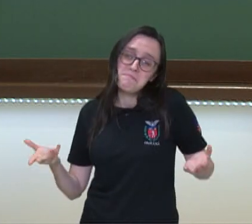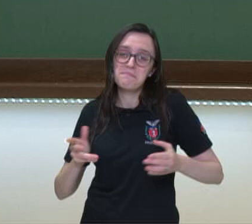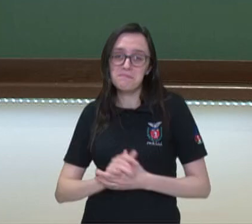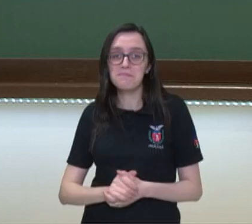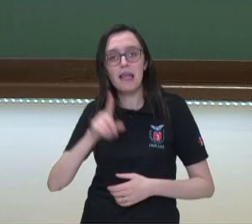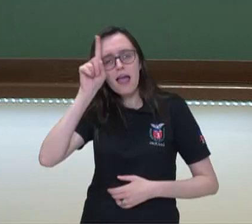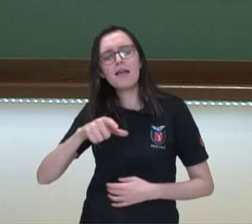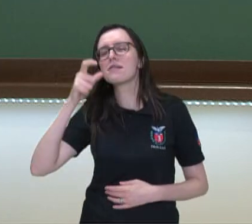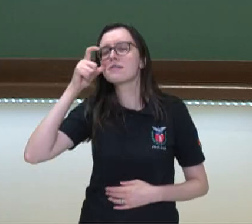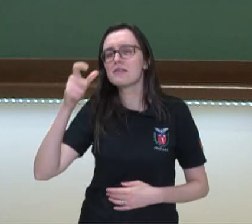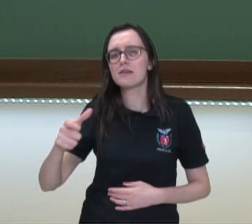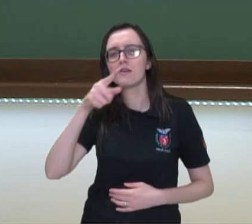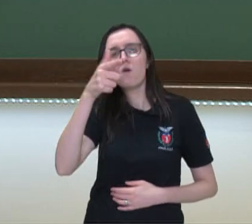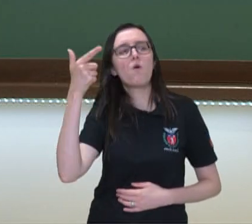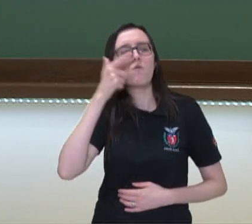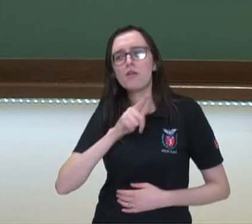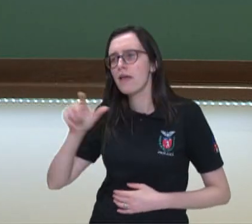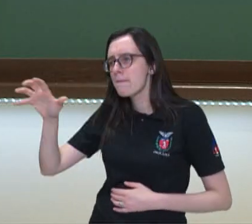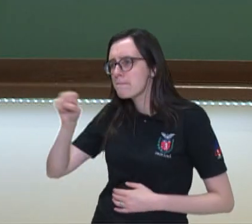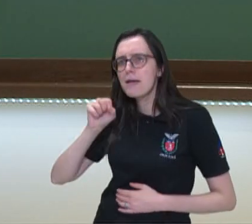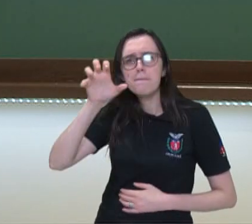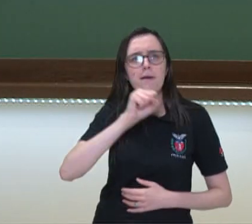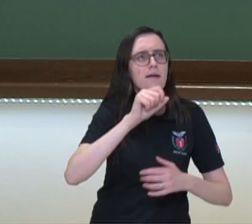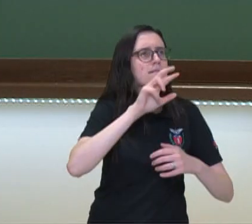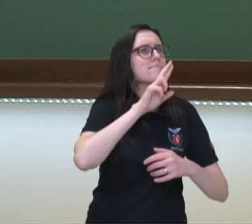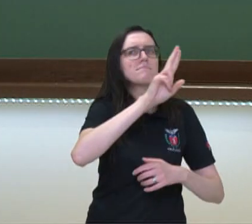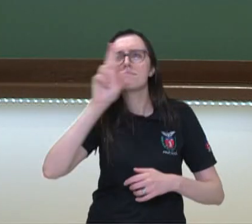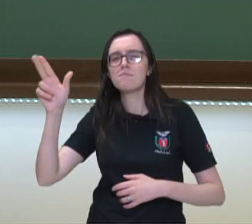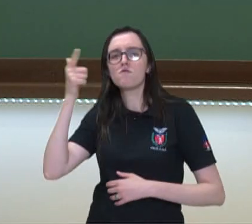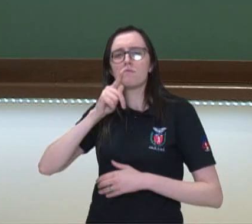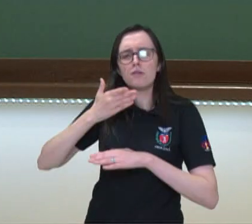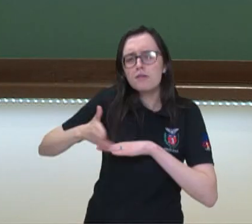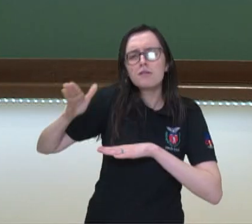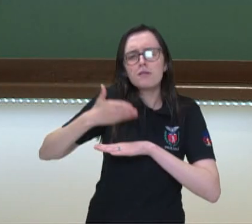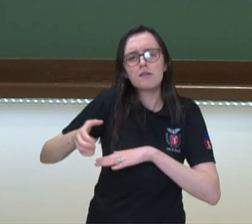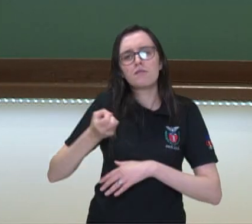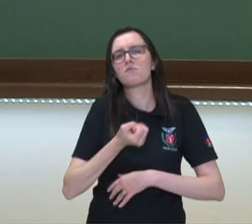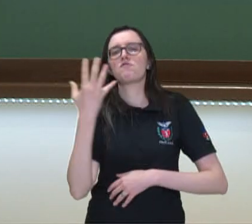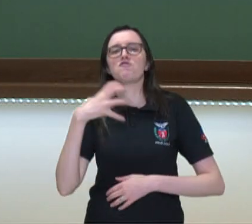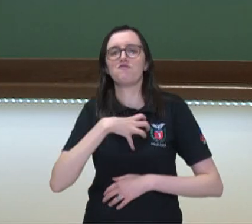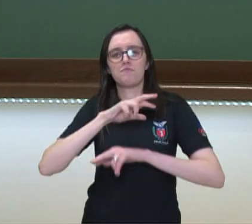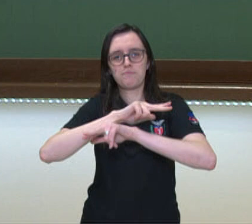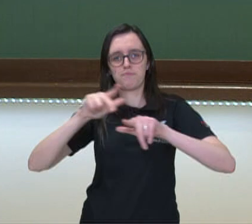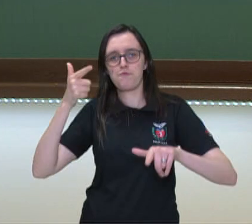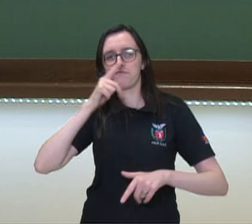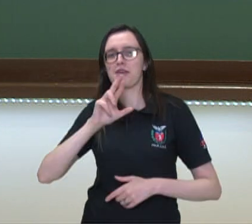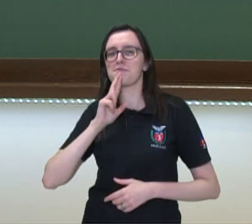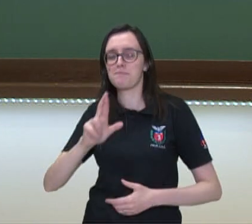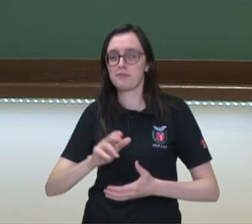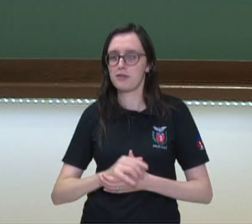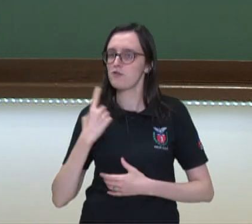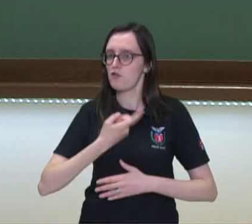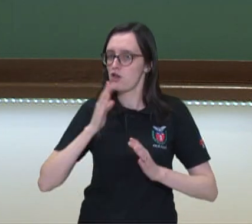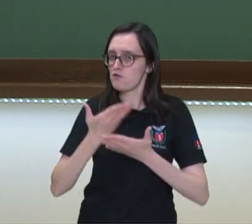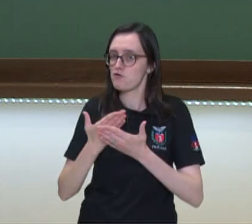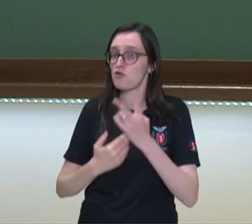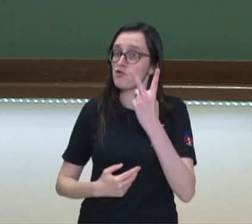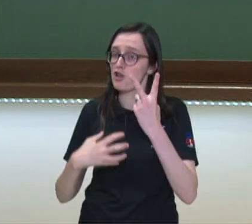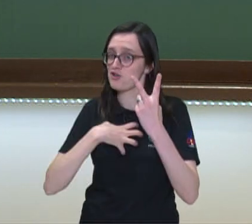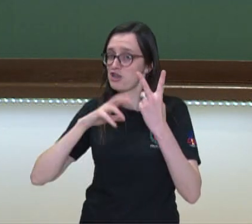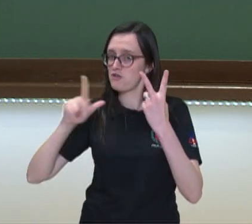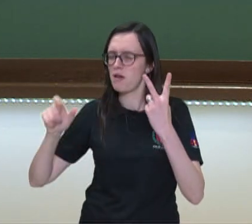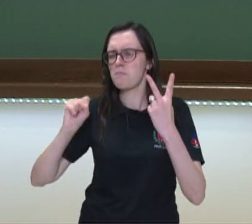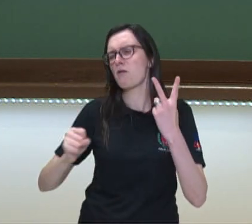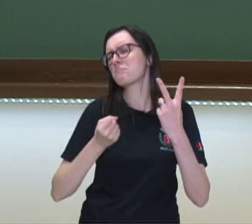é bem interessante você pegar problemas de porcentagem e você treinar várias maneiras de resolver o exercício. Tá? Nós vimos aqui duas maneiras.